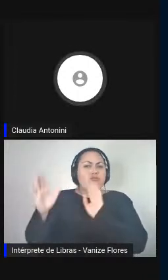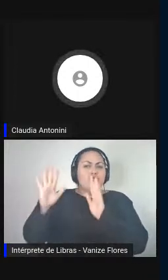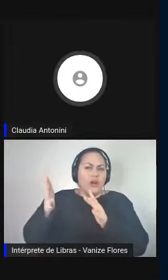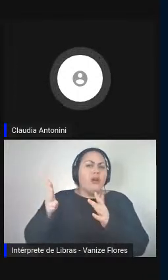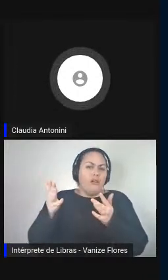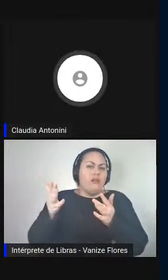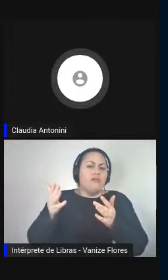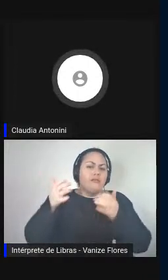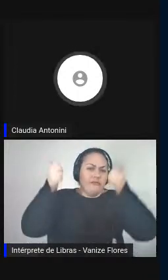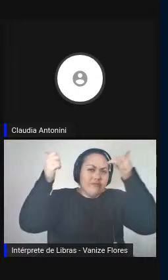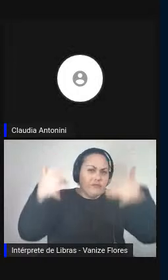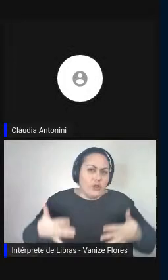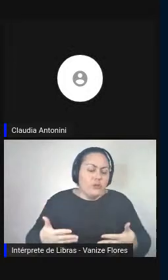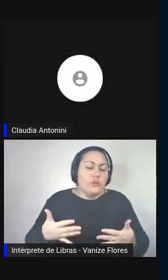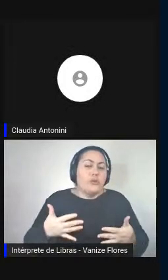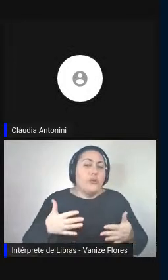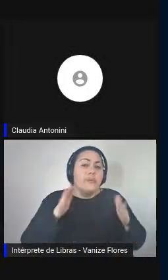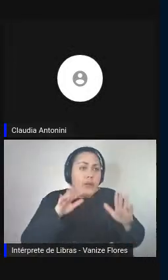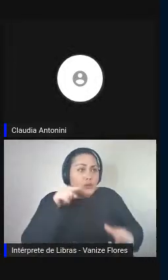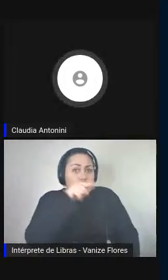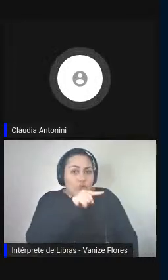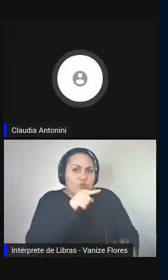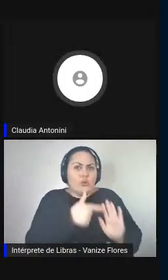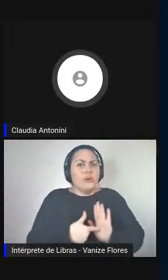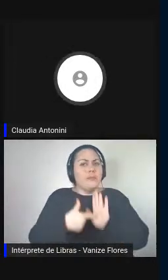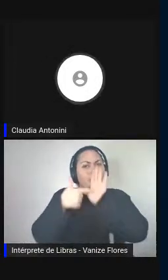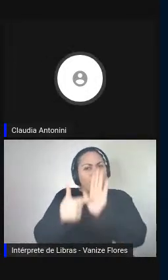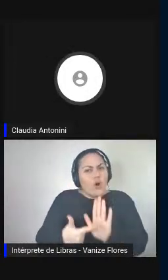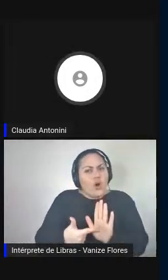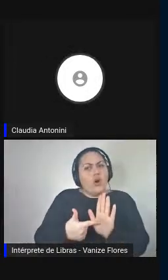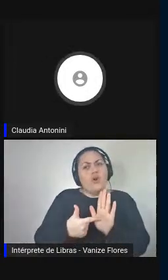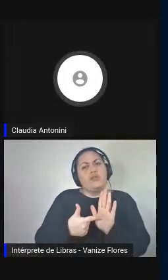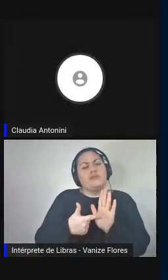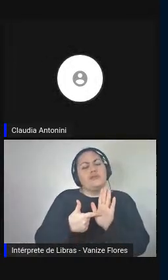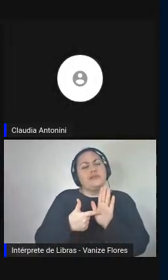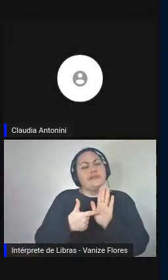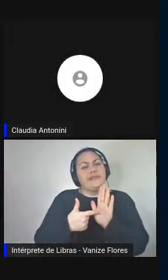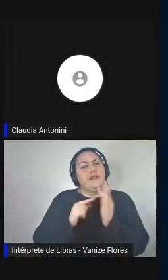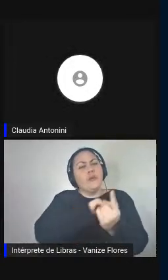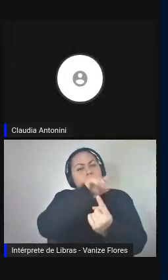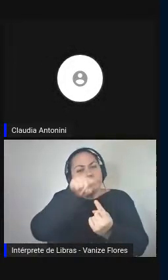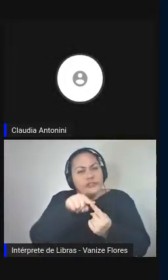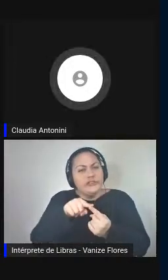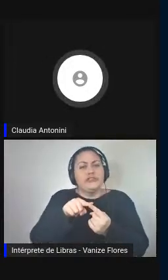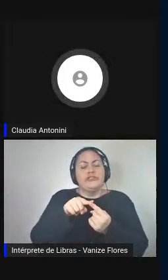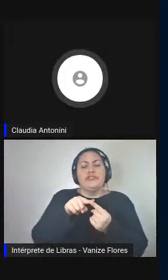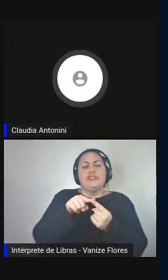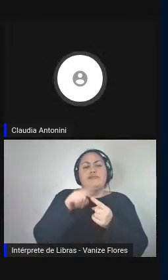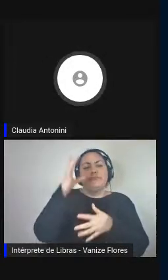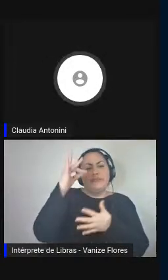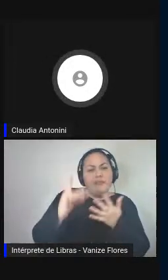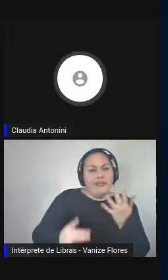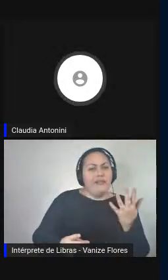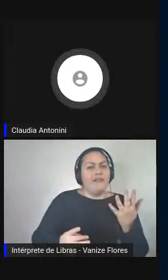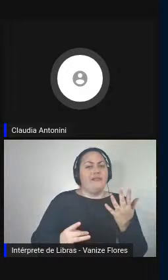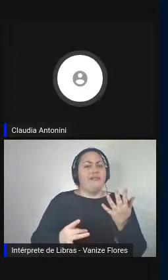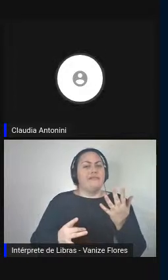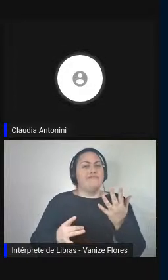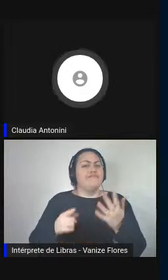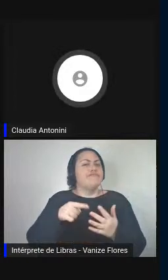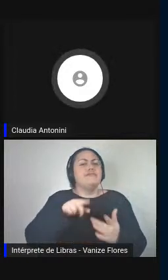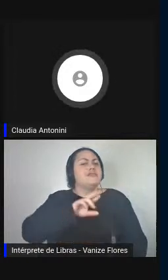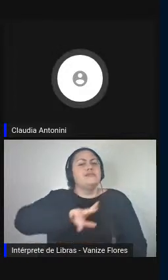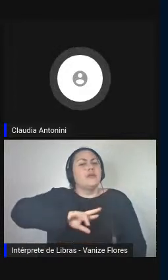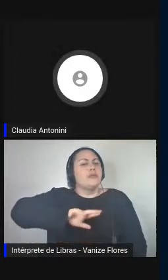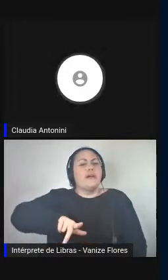falaste muito bem, seja absolutamente, não são ligados à profissão